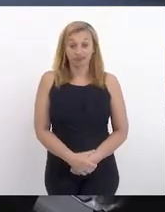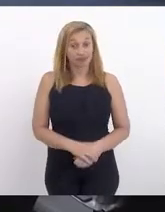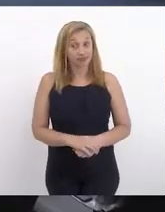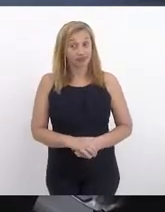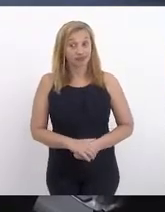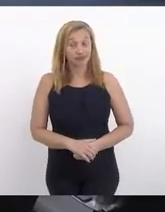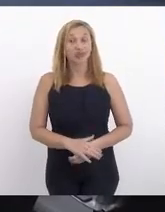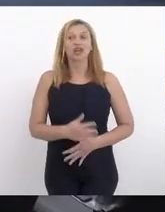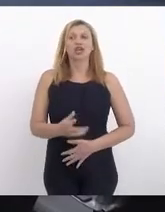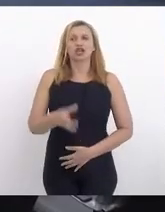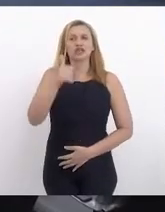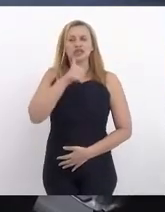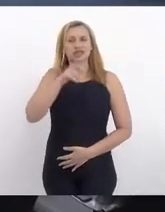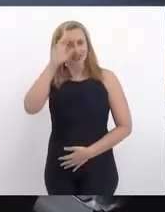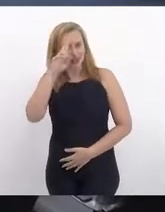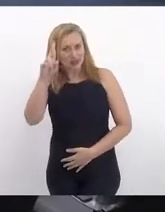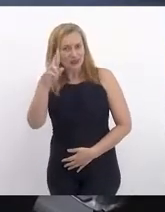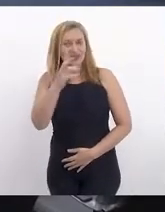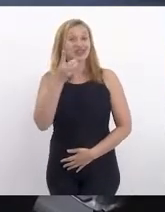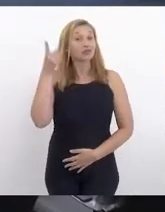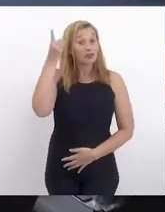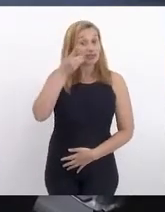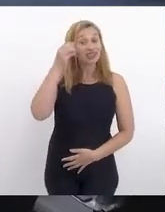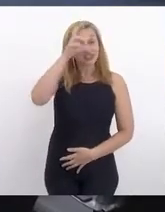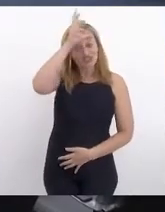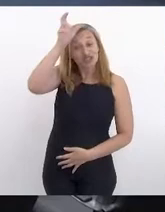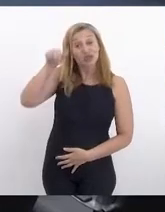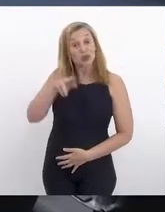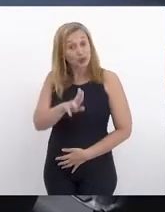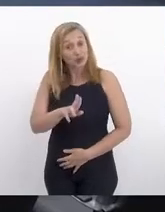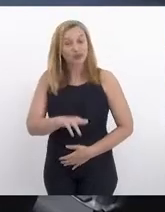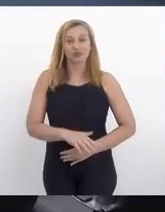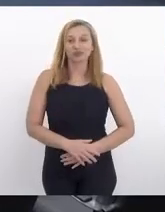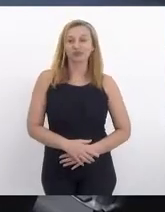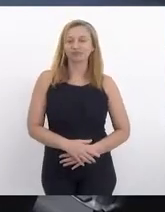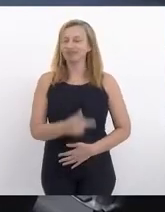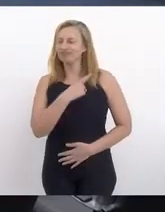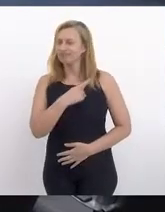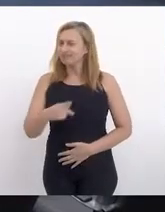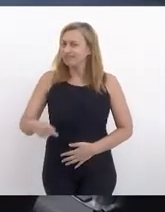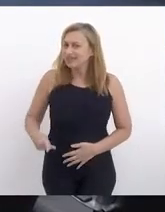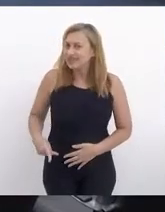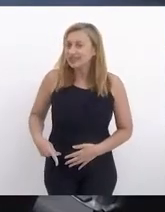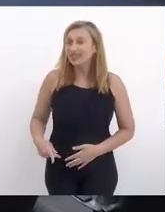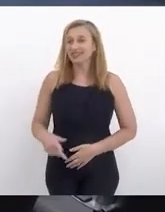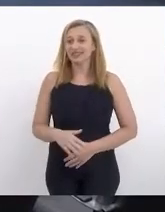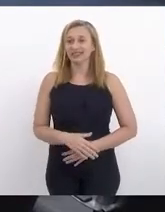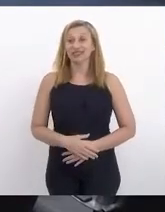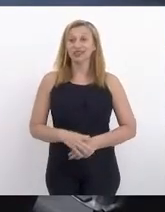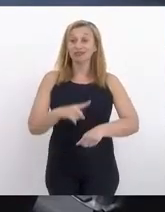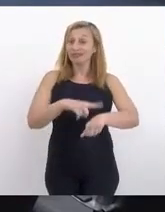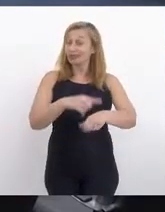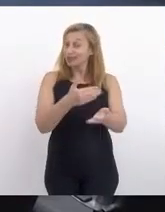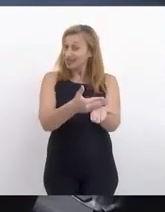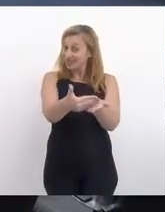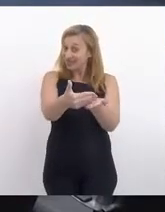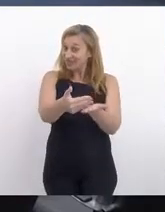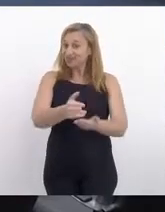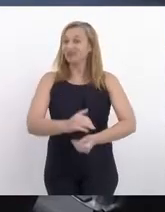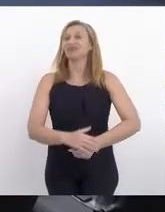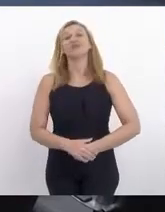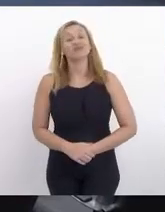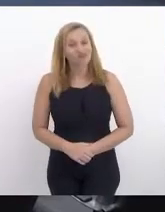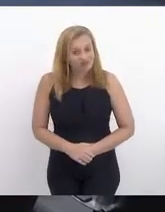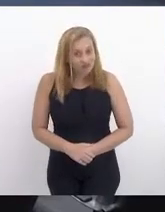Senhora deputada Tia Uju, presidente do expediente inicial,